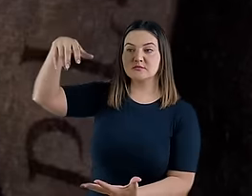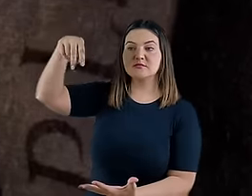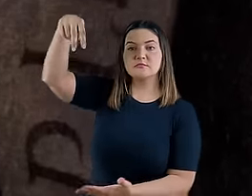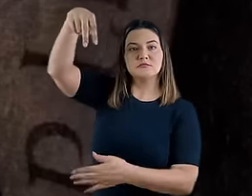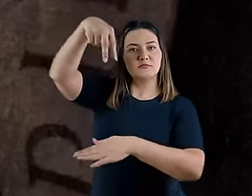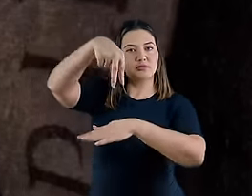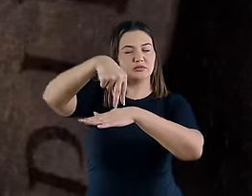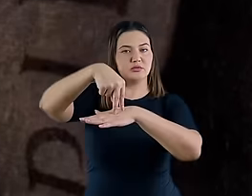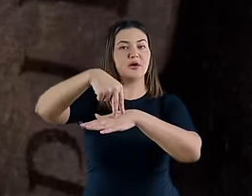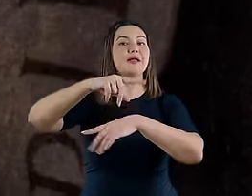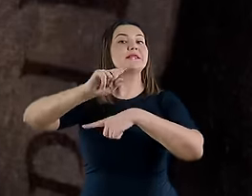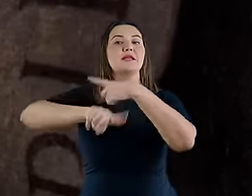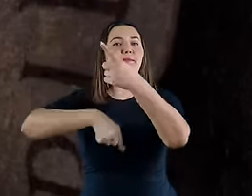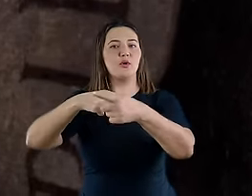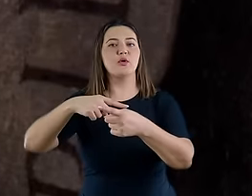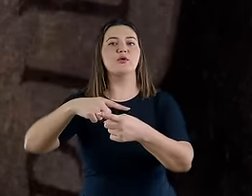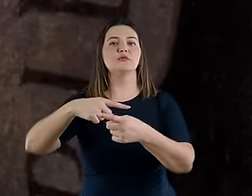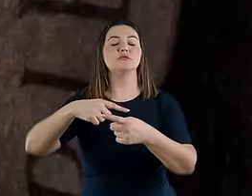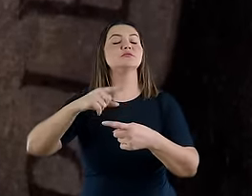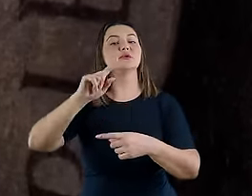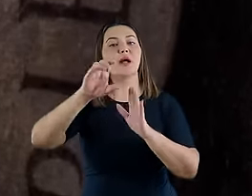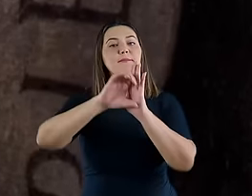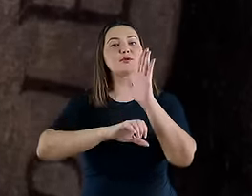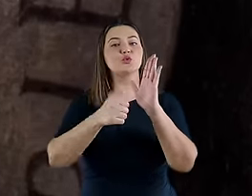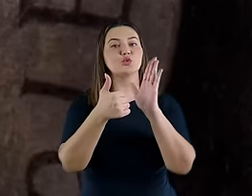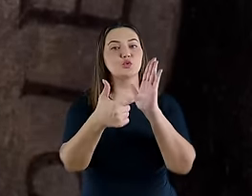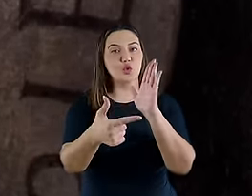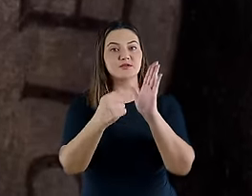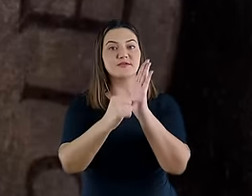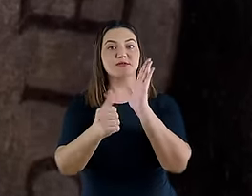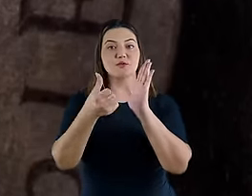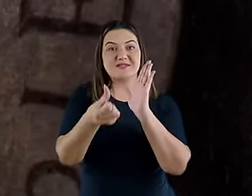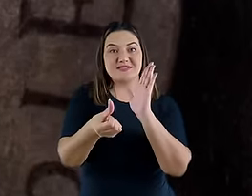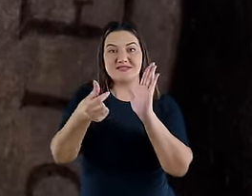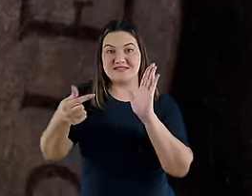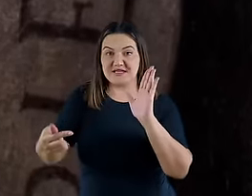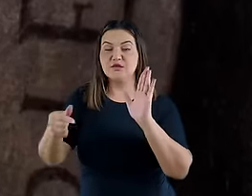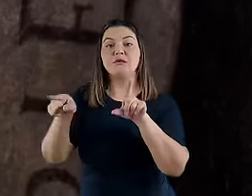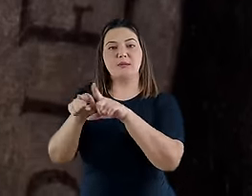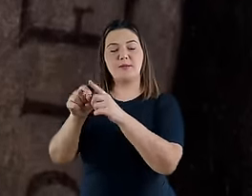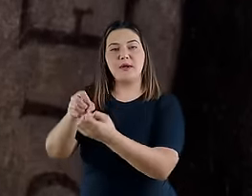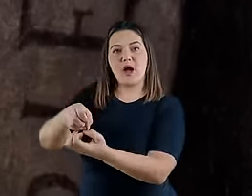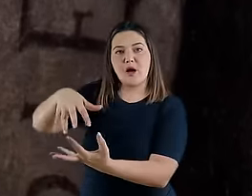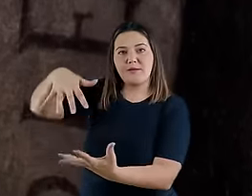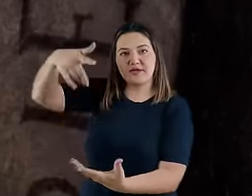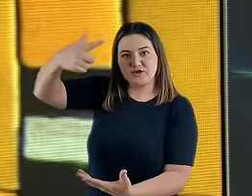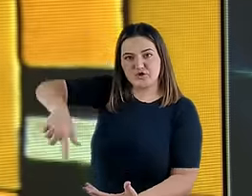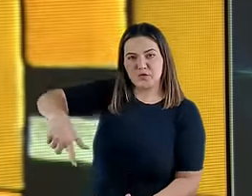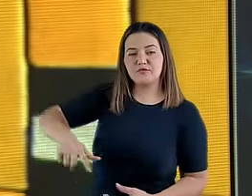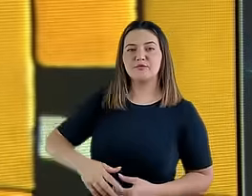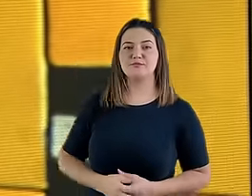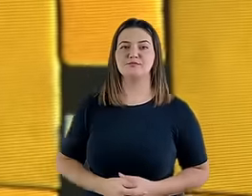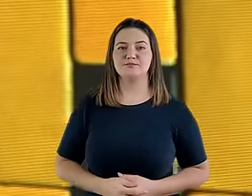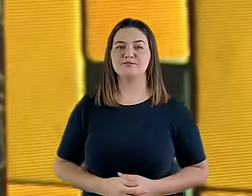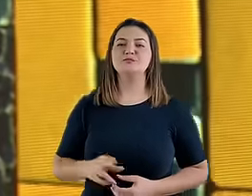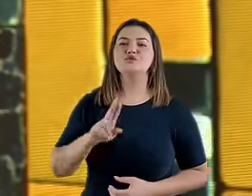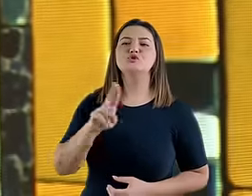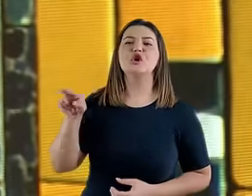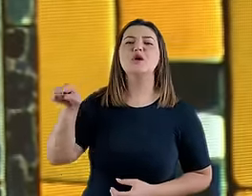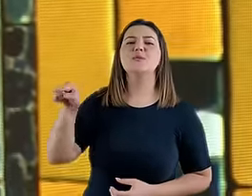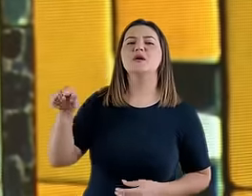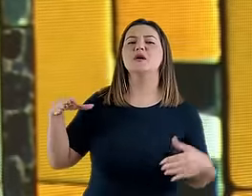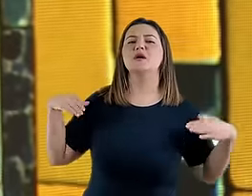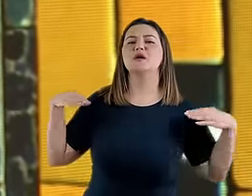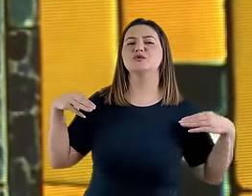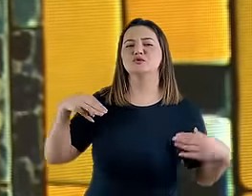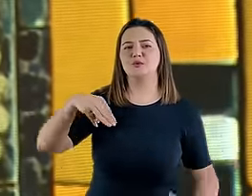9. E depois ele reaparece no cenário no capítulo 12, versículos 6 e 7. Miguel é o